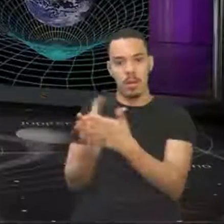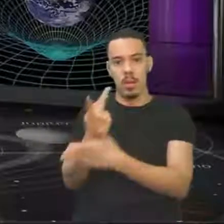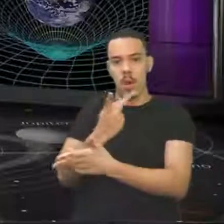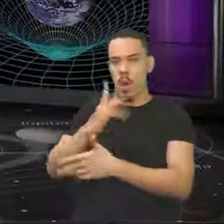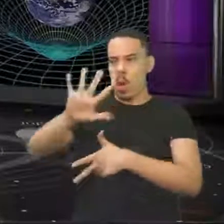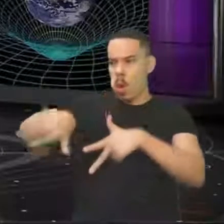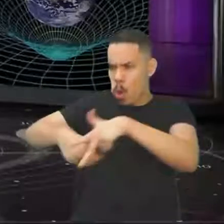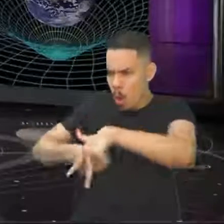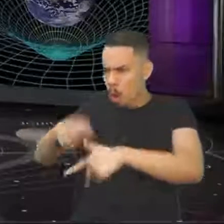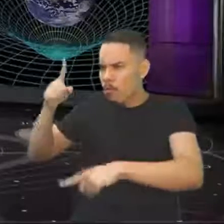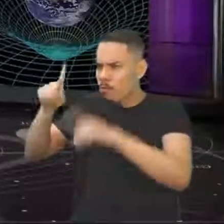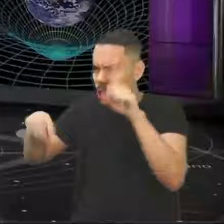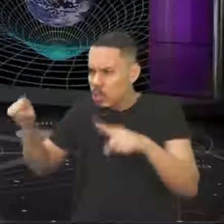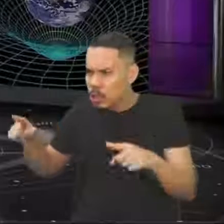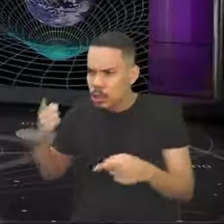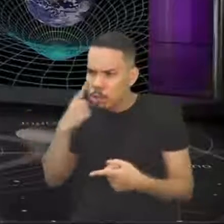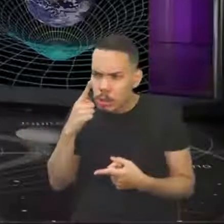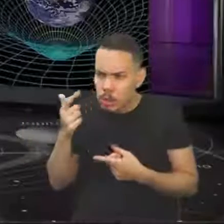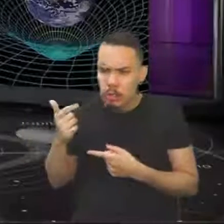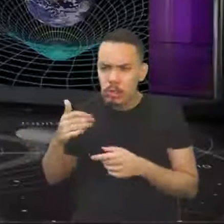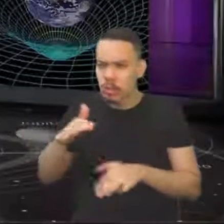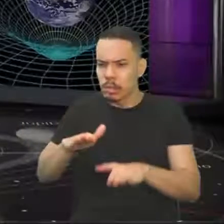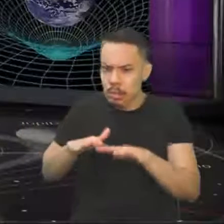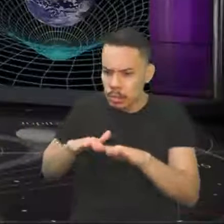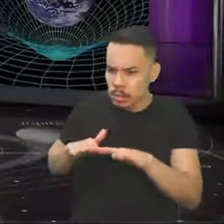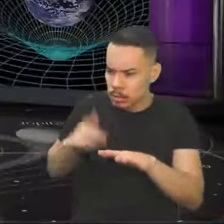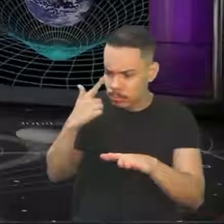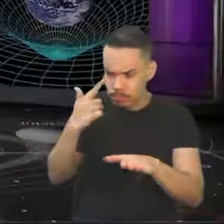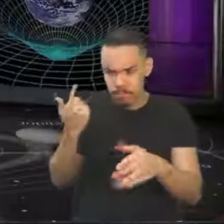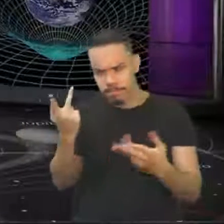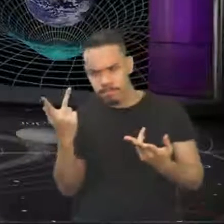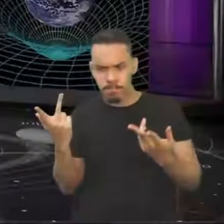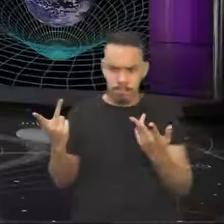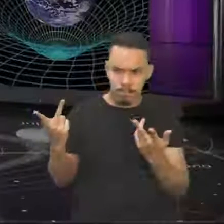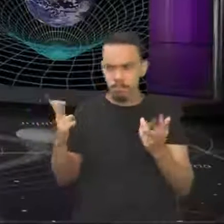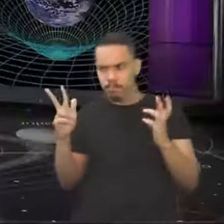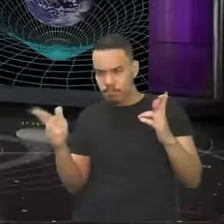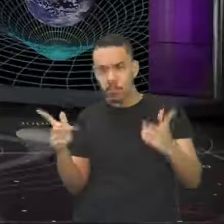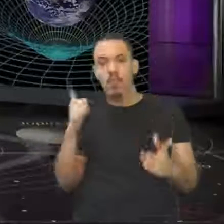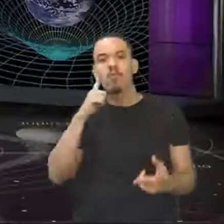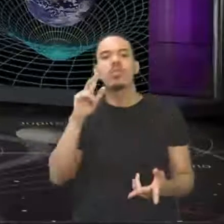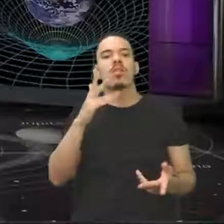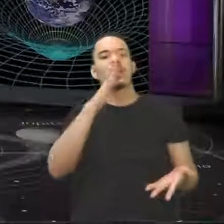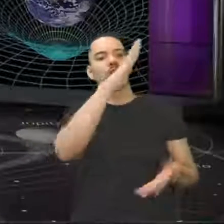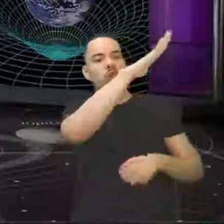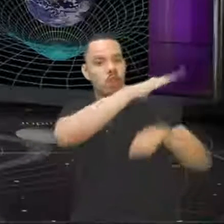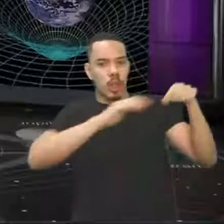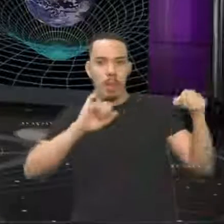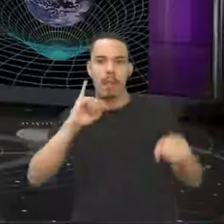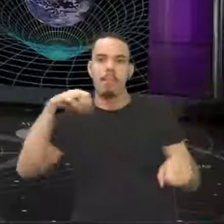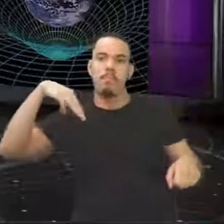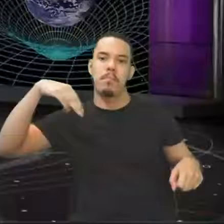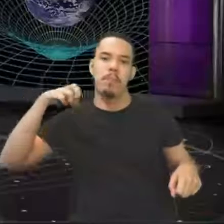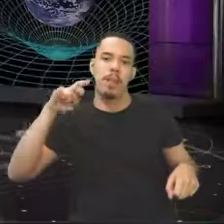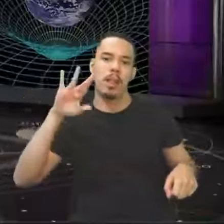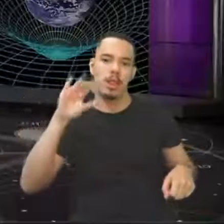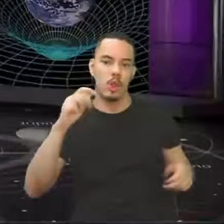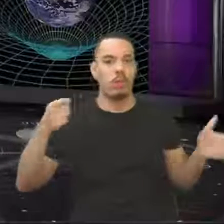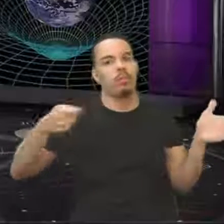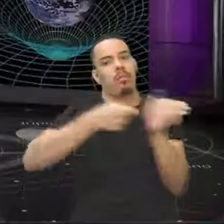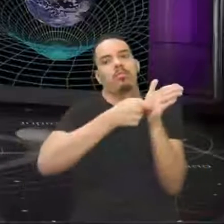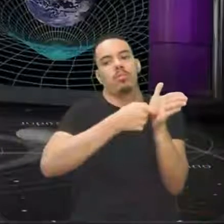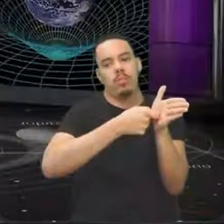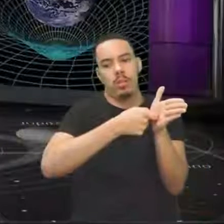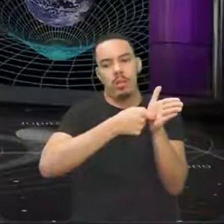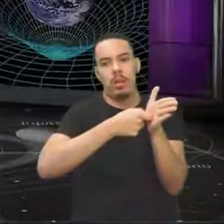variação conforme você anda naquele posto, você vai lá, chama o Inmetro e você denuncia.